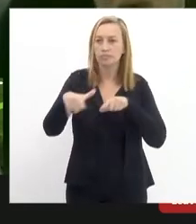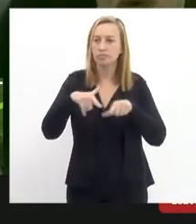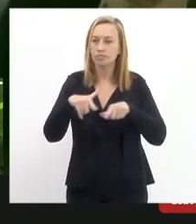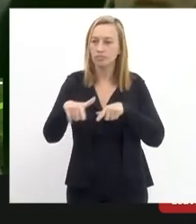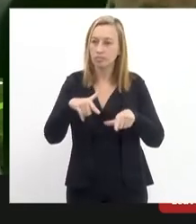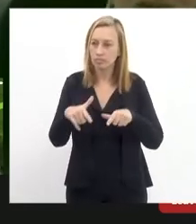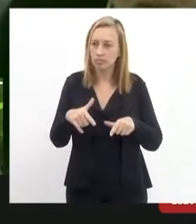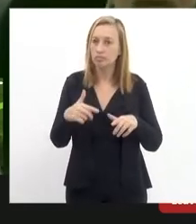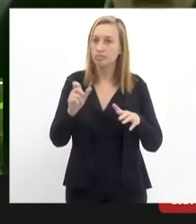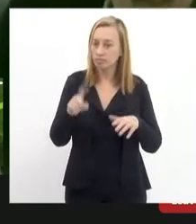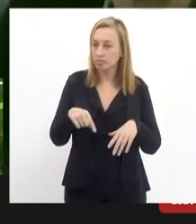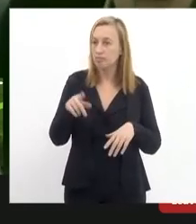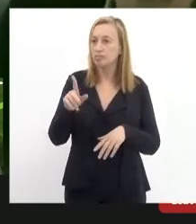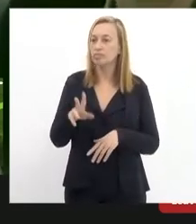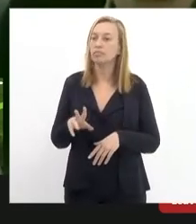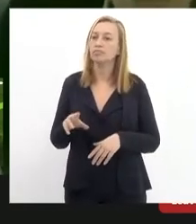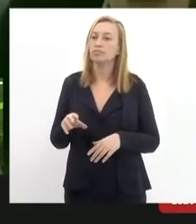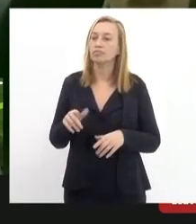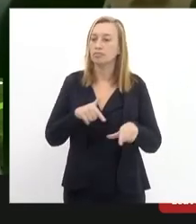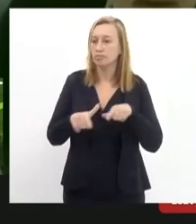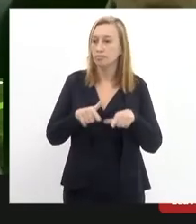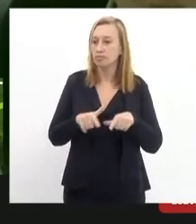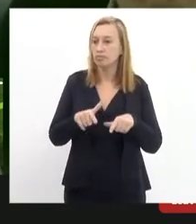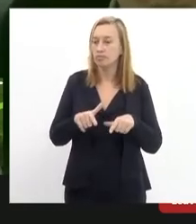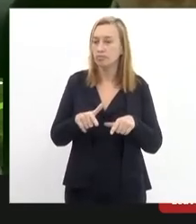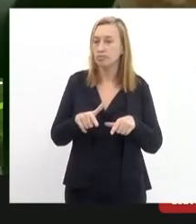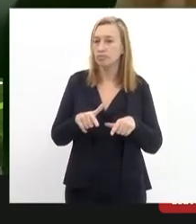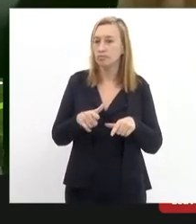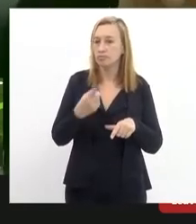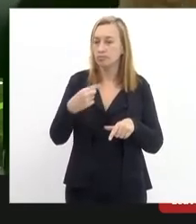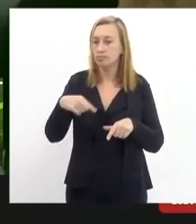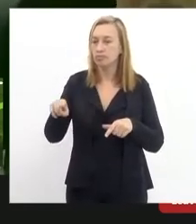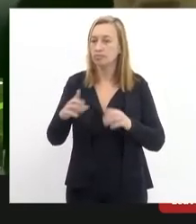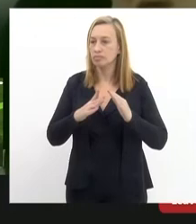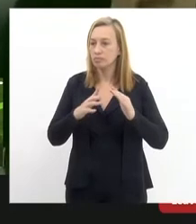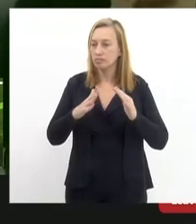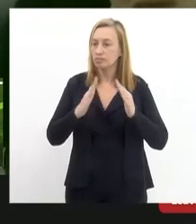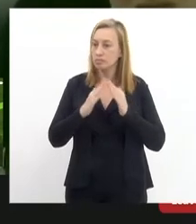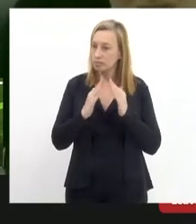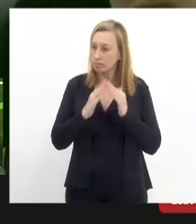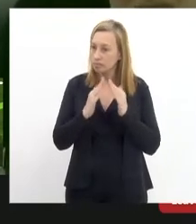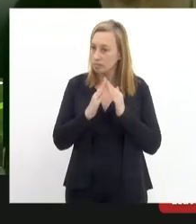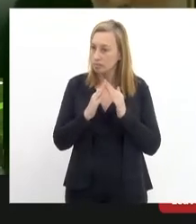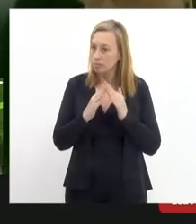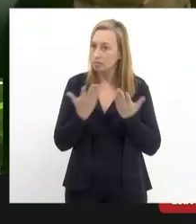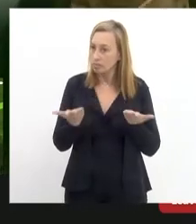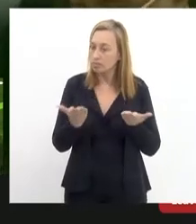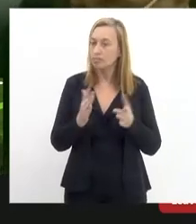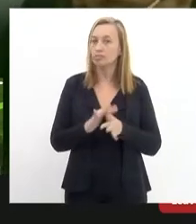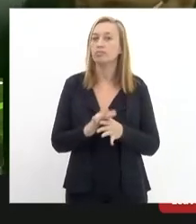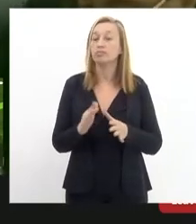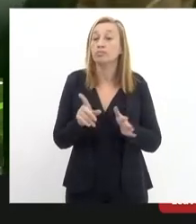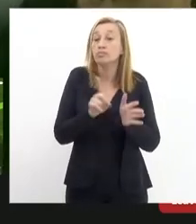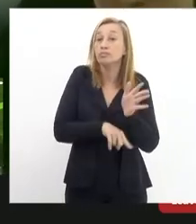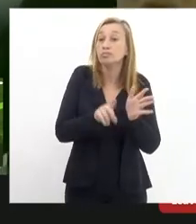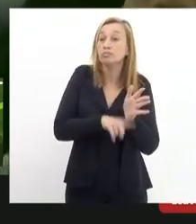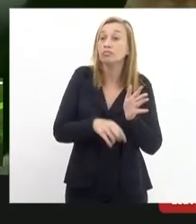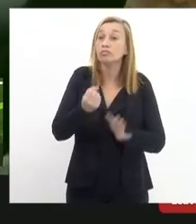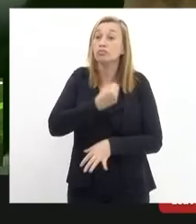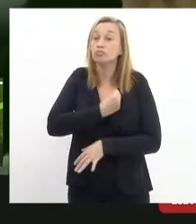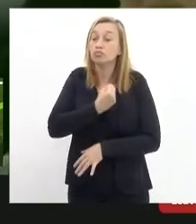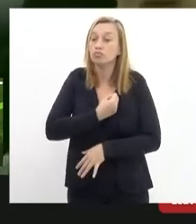o regime com home office o que contribuiu para uma redução drástica no número de